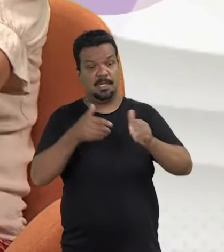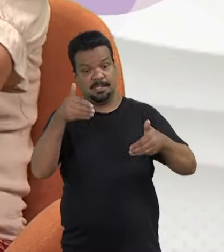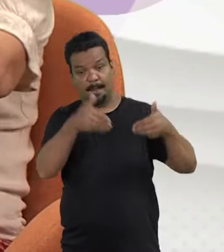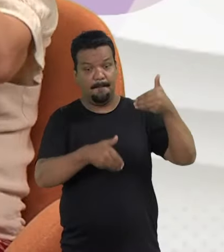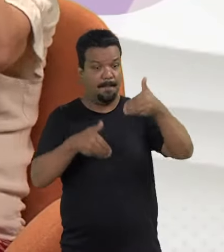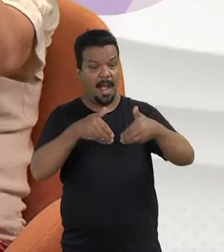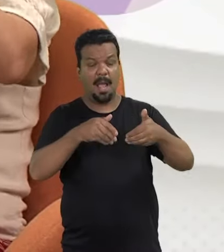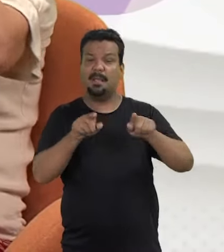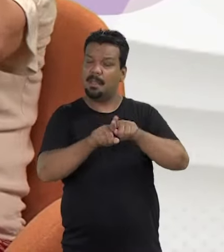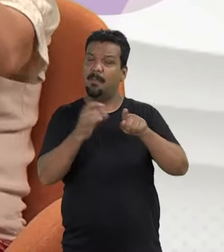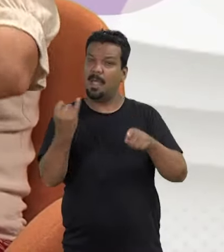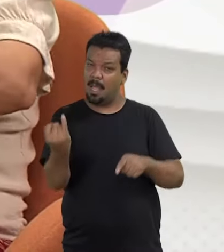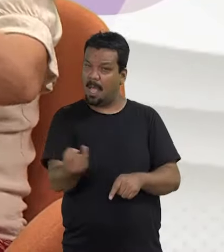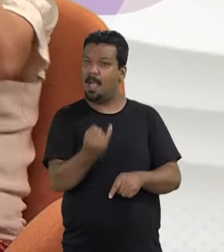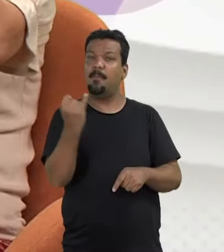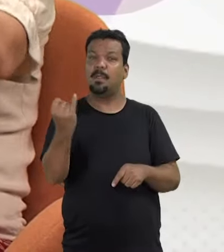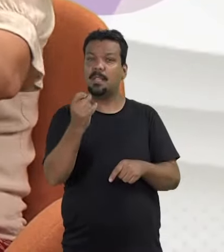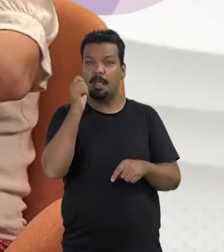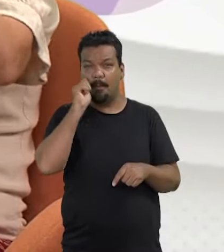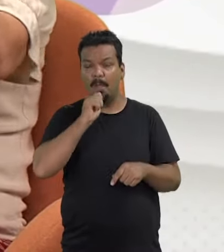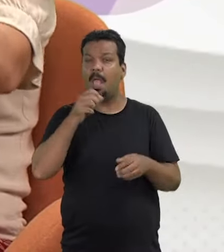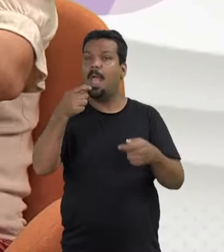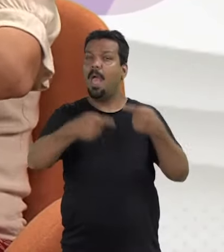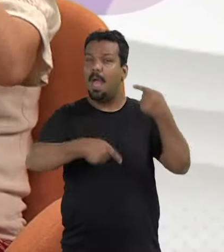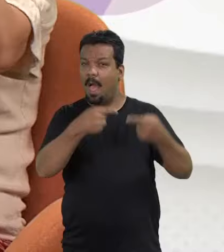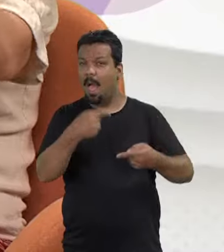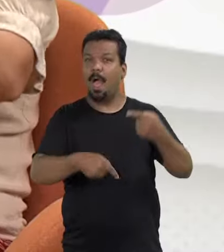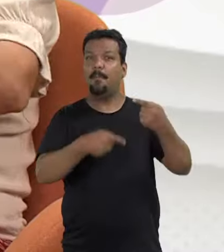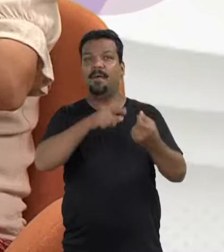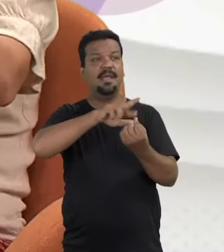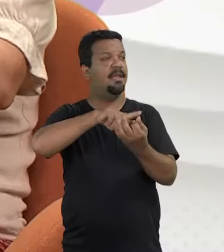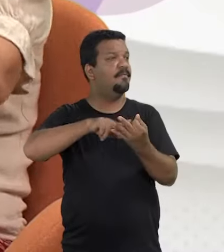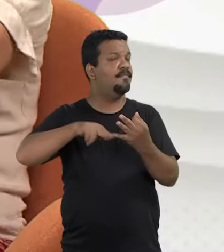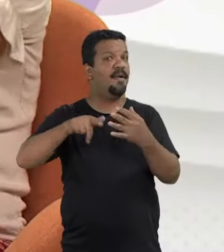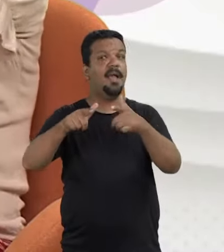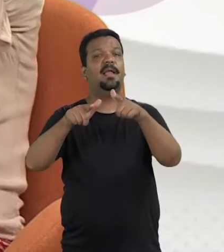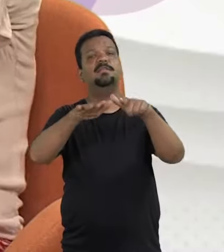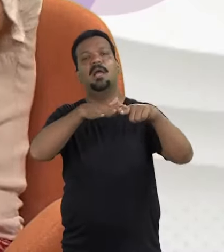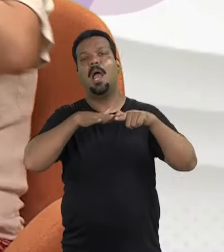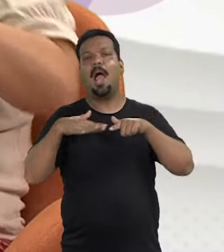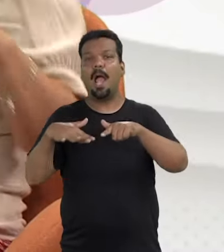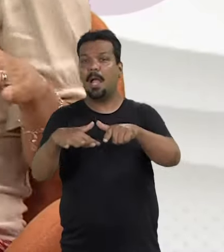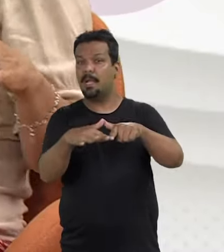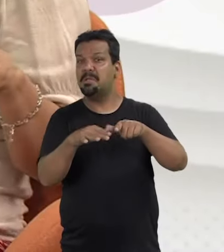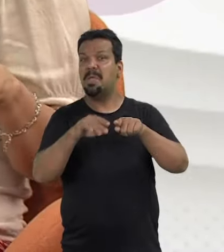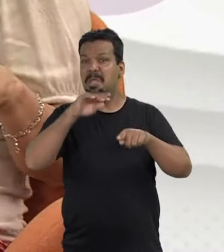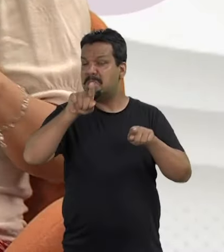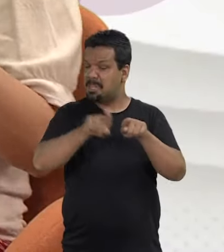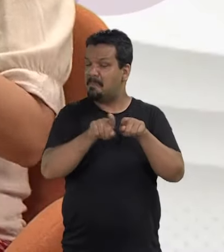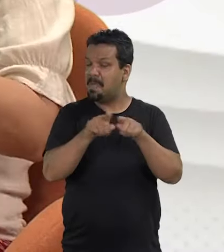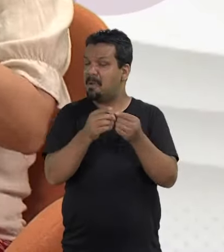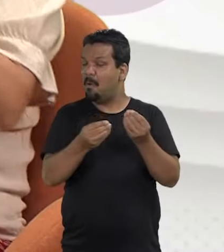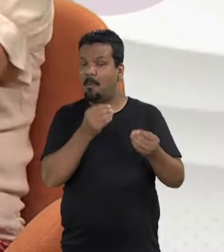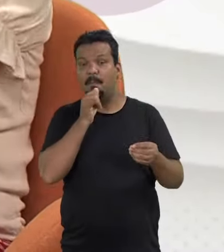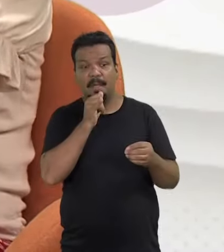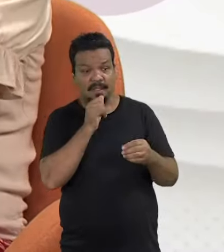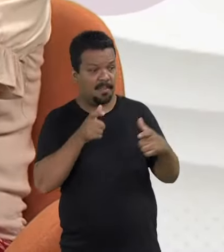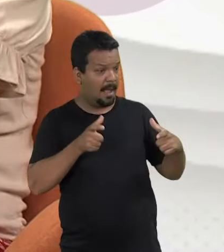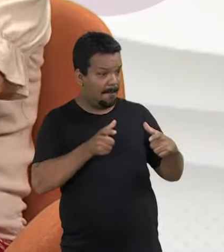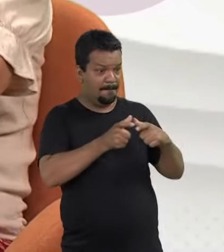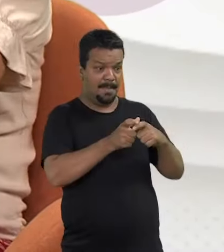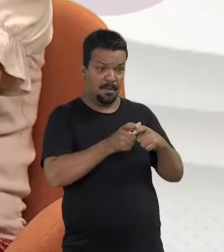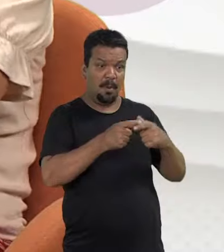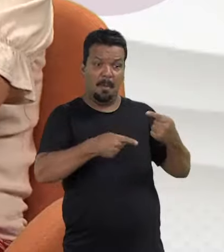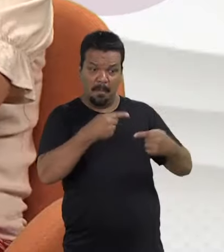luz sobre a participação e a importância da participação da mulher na política em diferentes instâncias. Inclusive, na